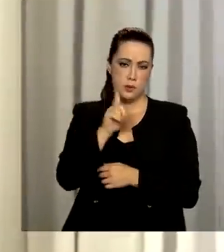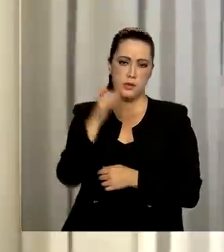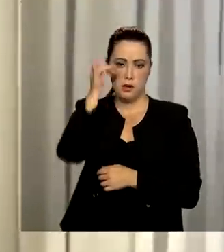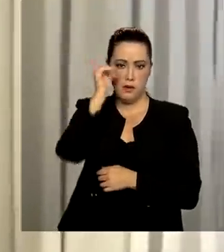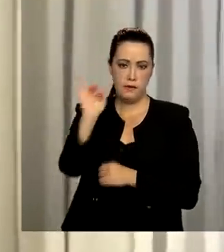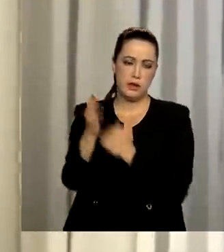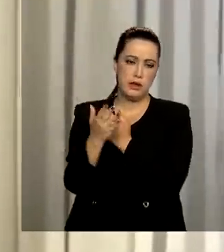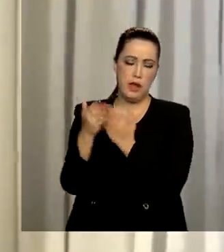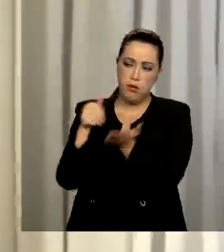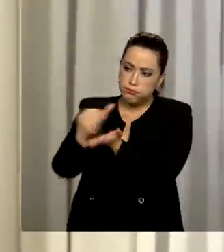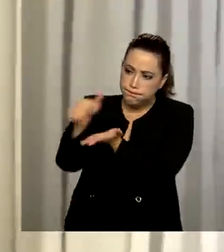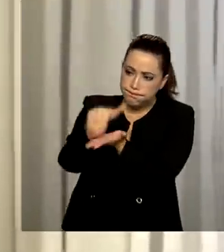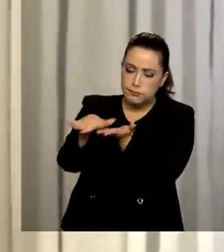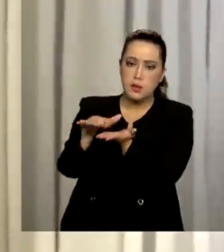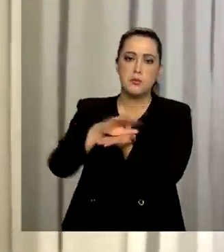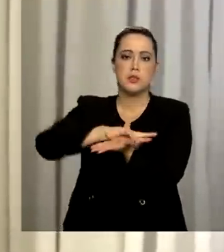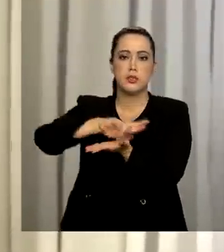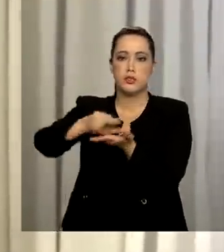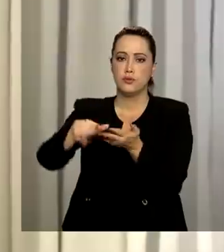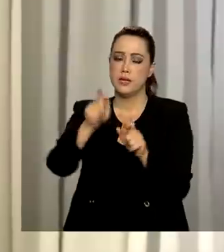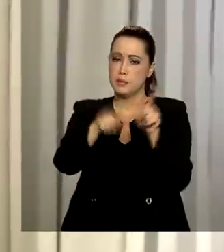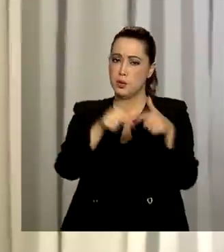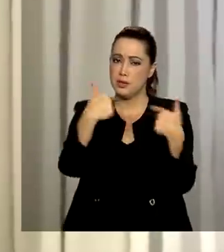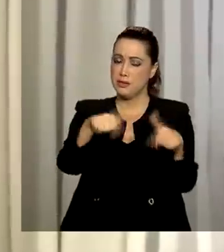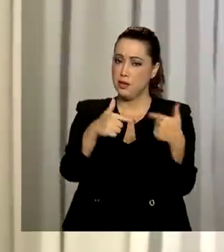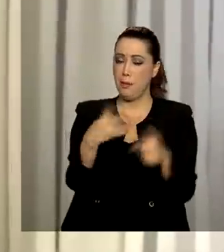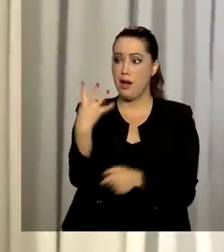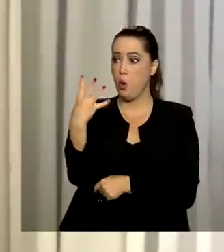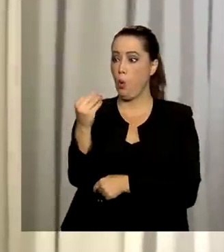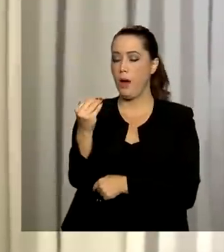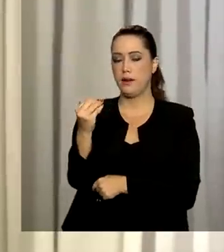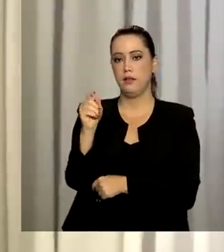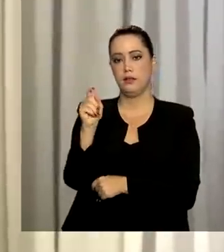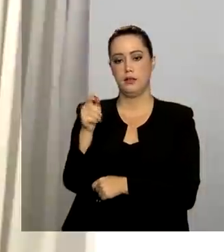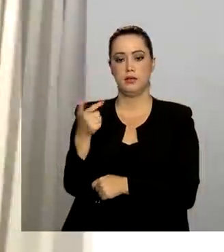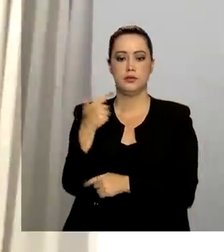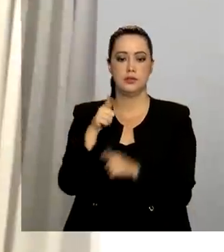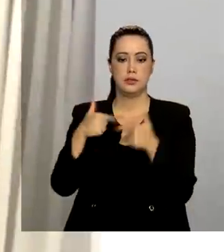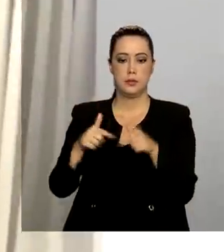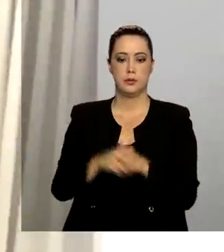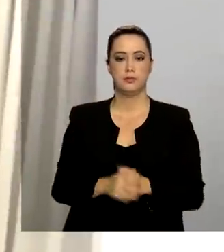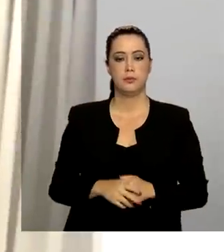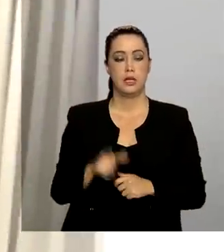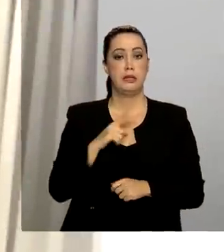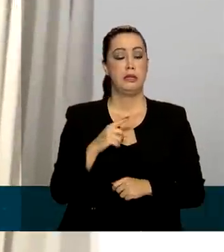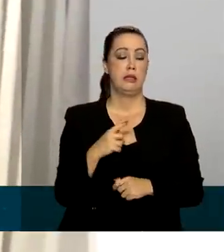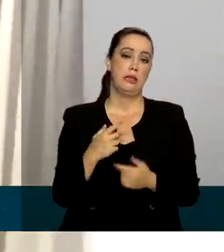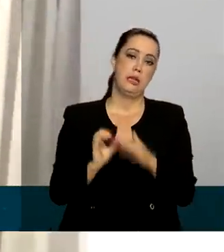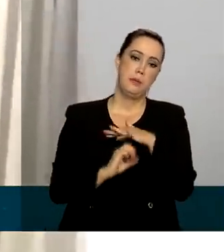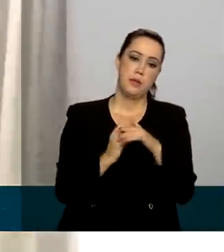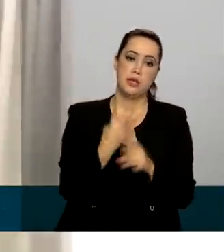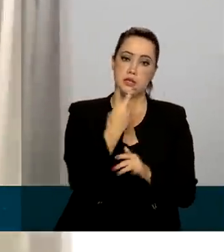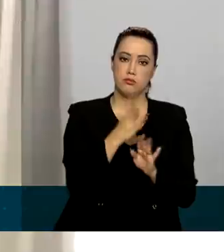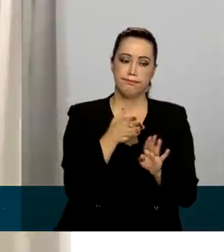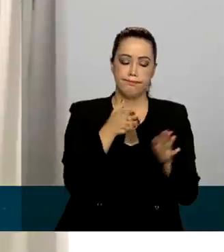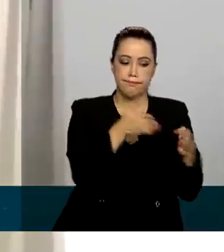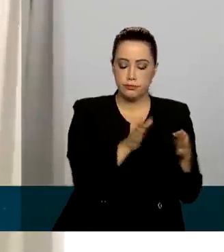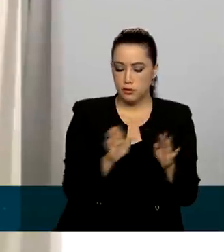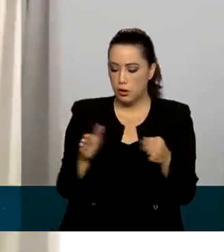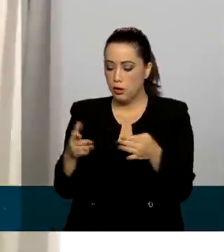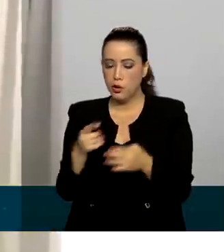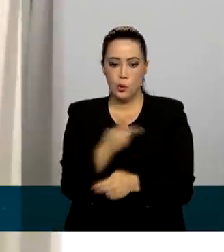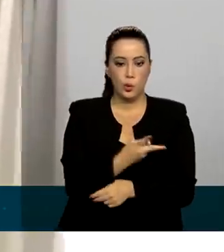demissão de grande parte de seus 40 funcionários. Eu tenho empresa em dois segmentos diferentes, ambos muito